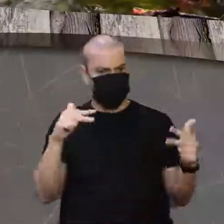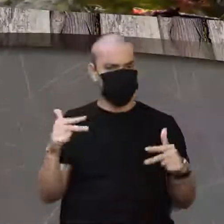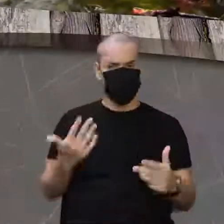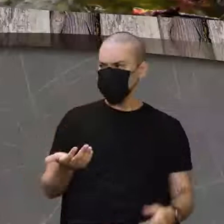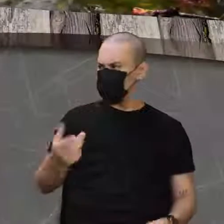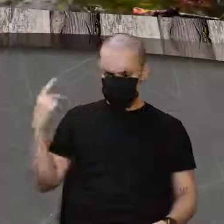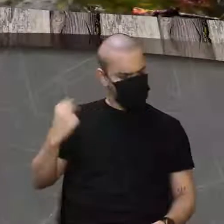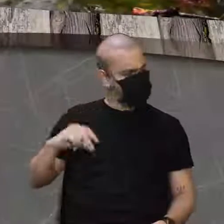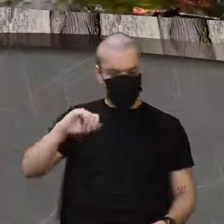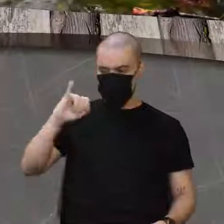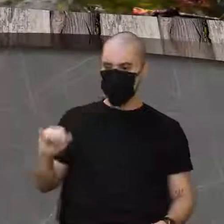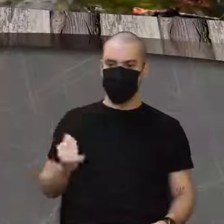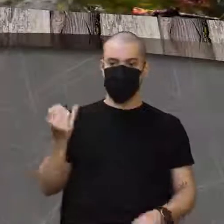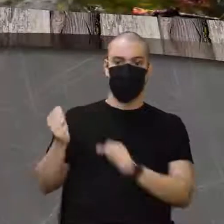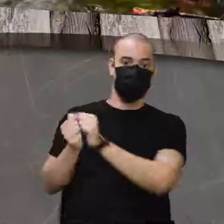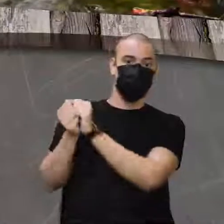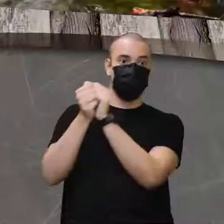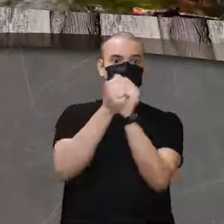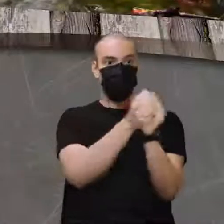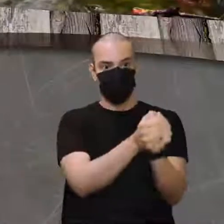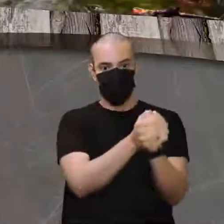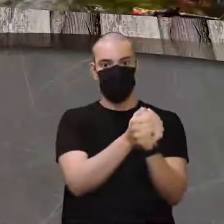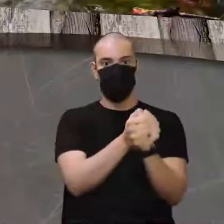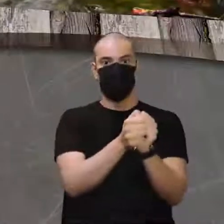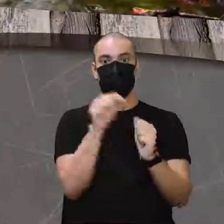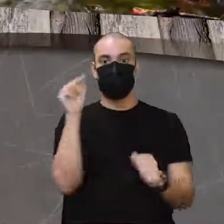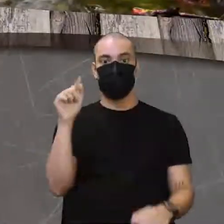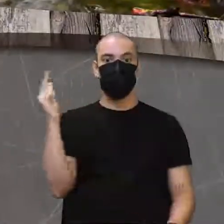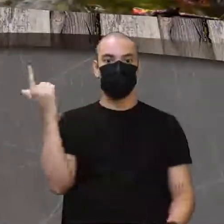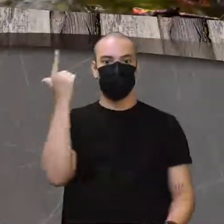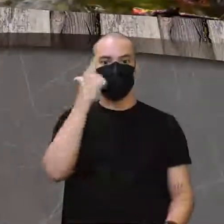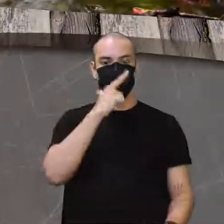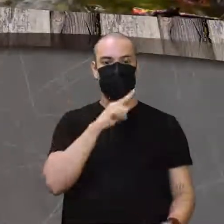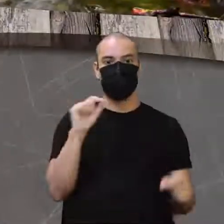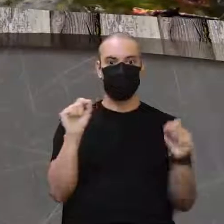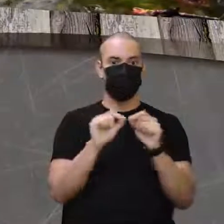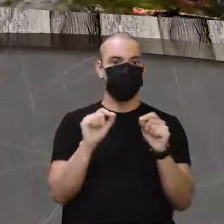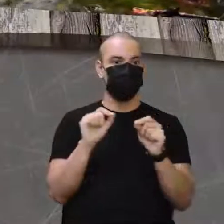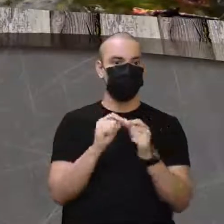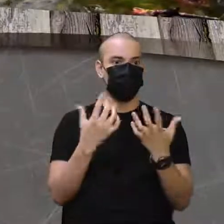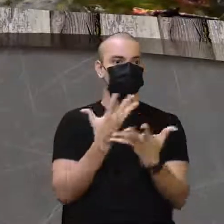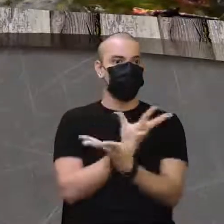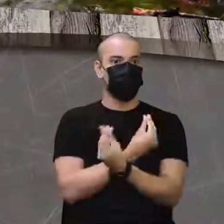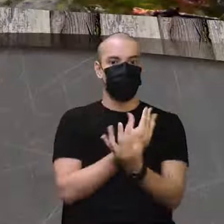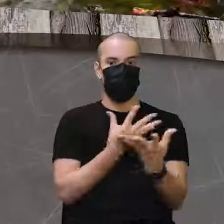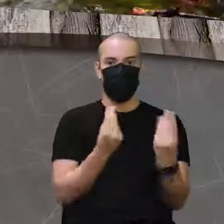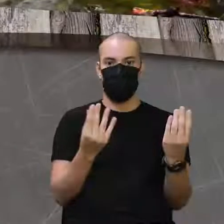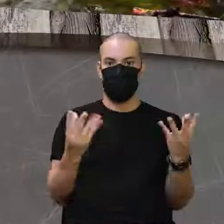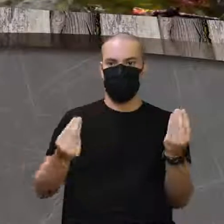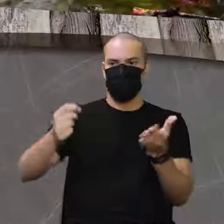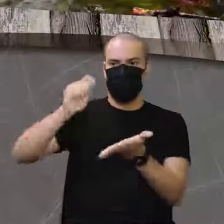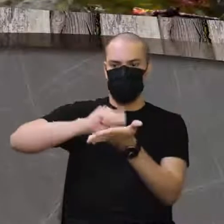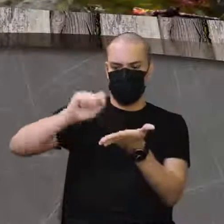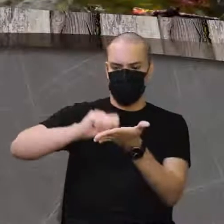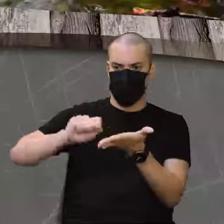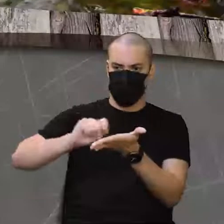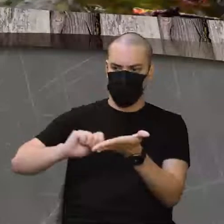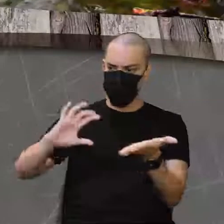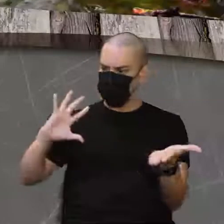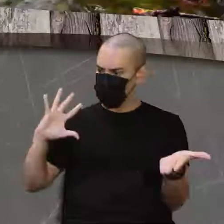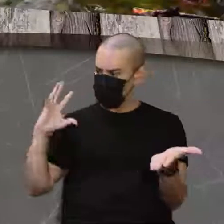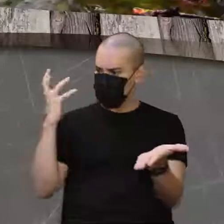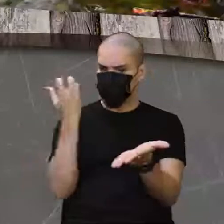pegou a bagagem dele e foi embora. E aí, ele conseguiu fazer tantas... Conseguiu anotar, registrar, ele